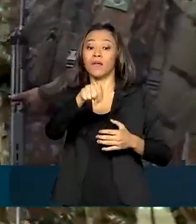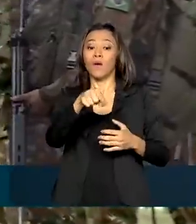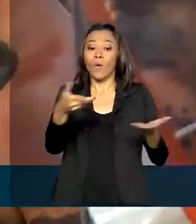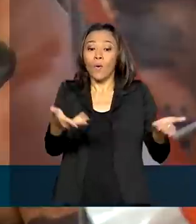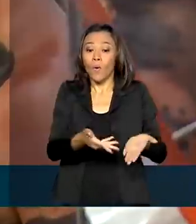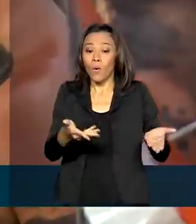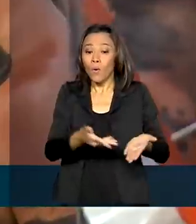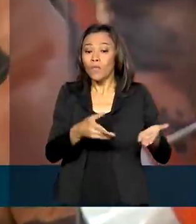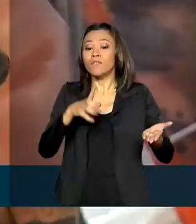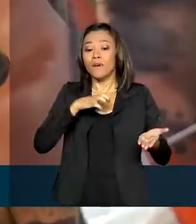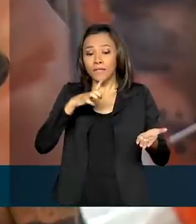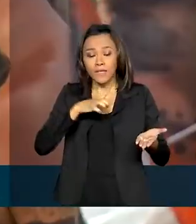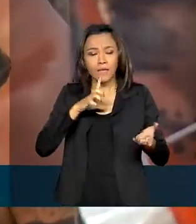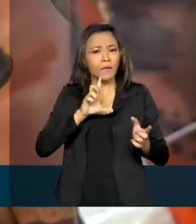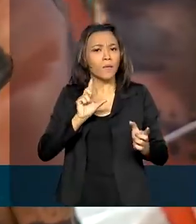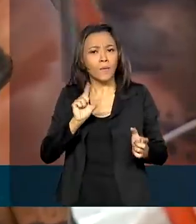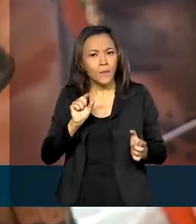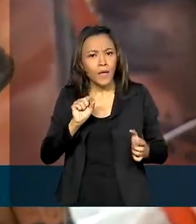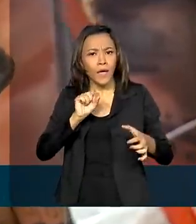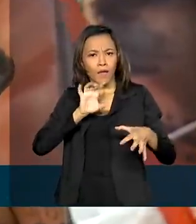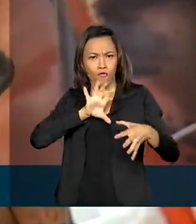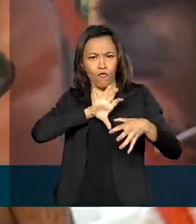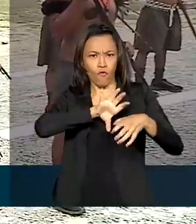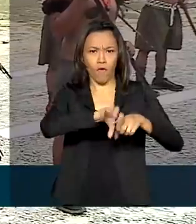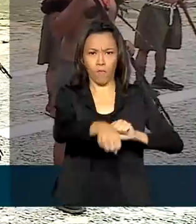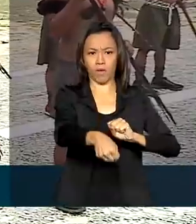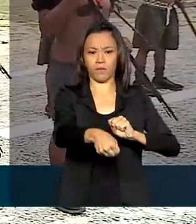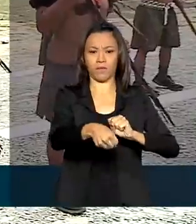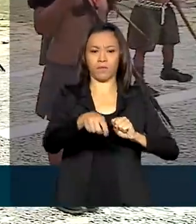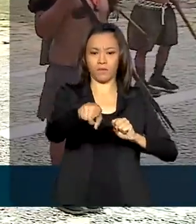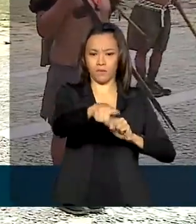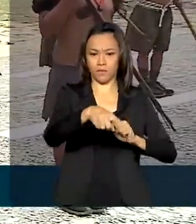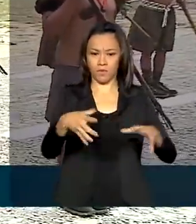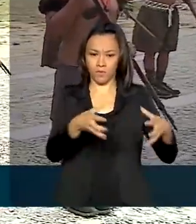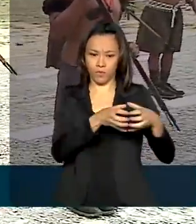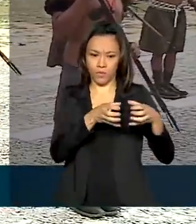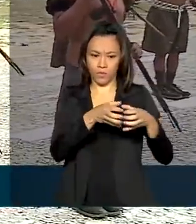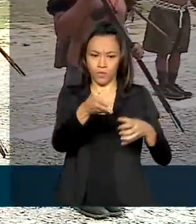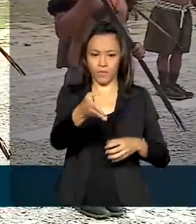Hoje haverá a formação dos militares deste pelotão.